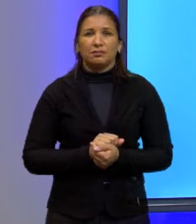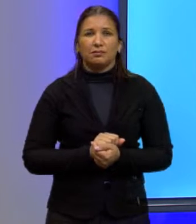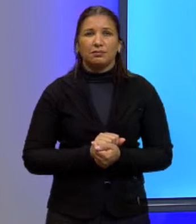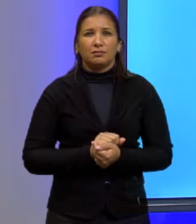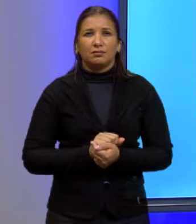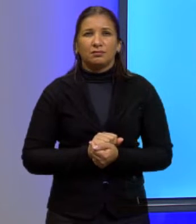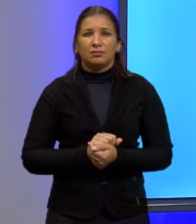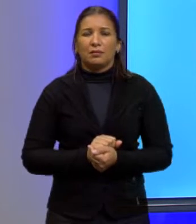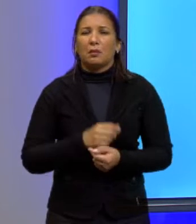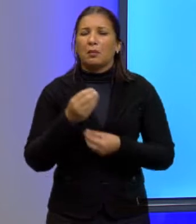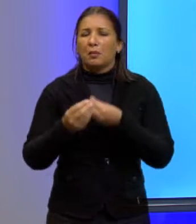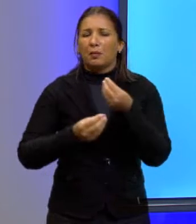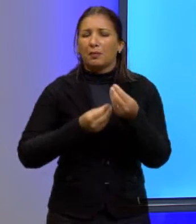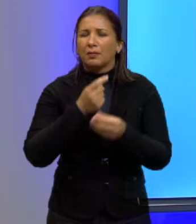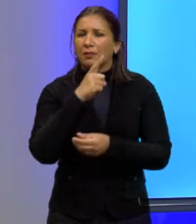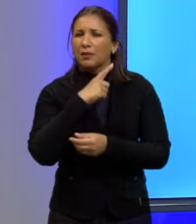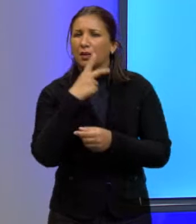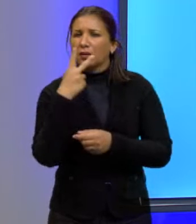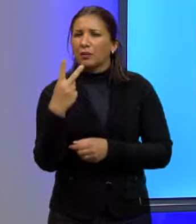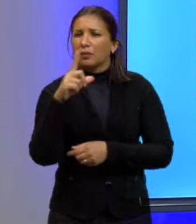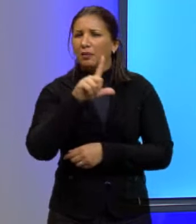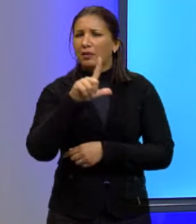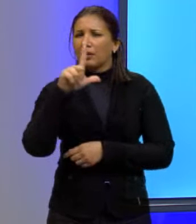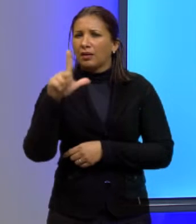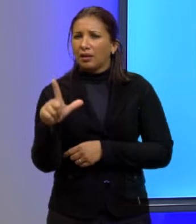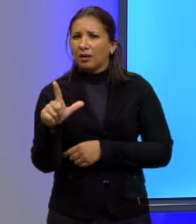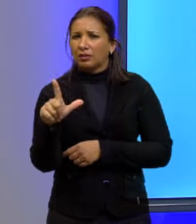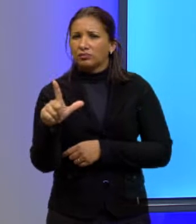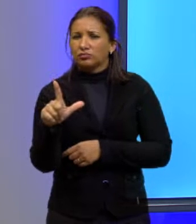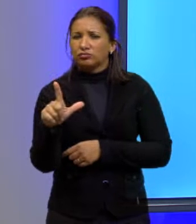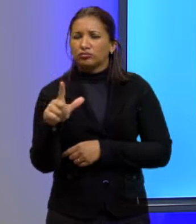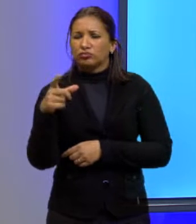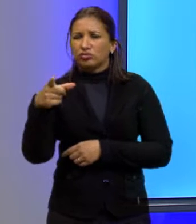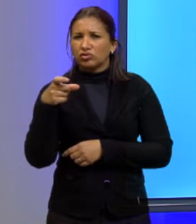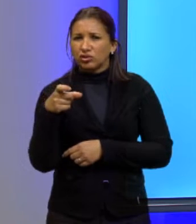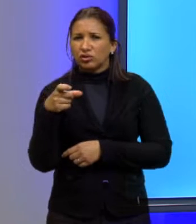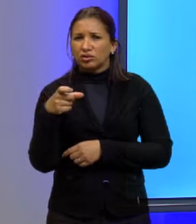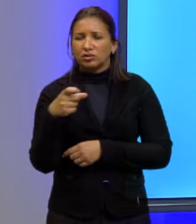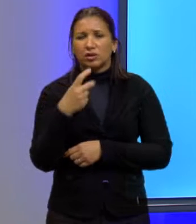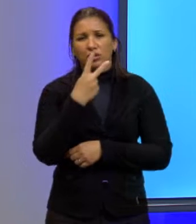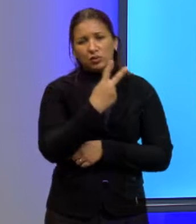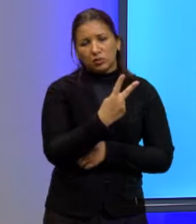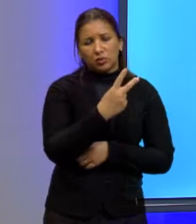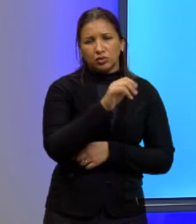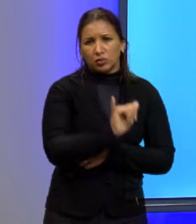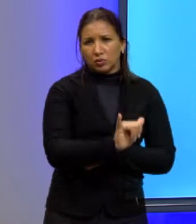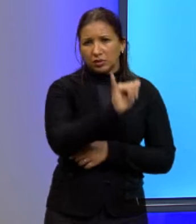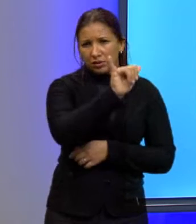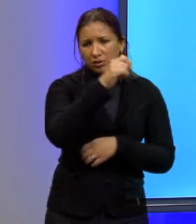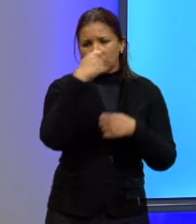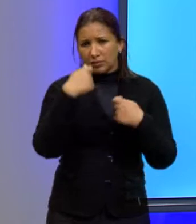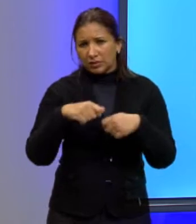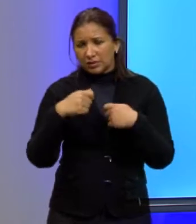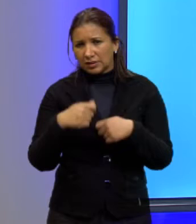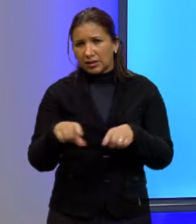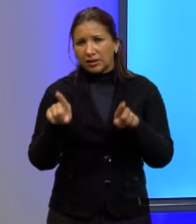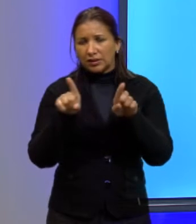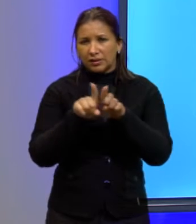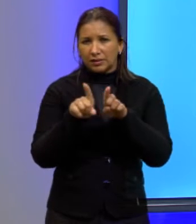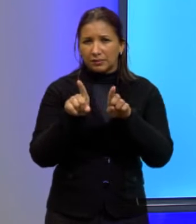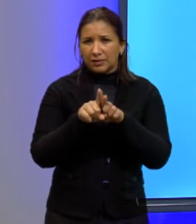como a gente tem dois lados com medida X e dois lados com a medida Y, eu vou precisar, então, de